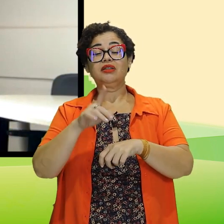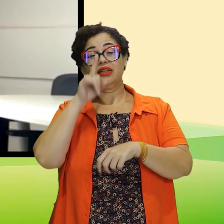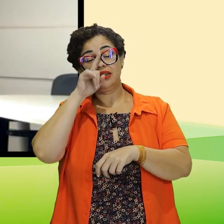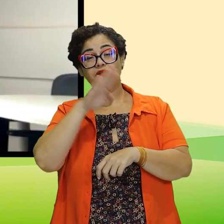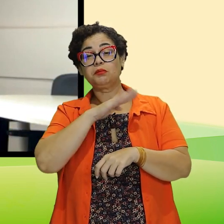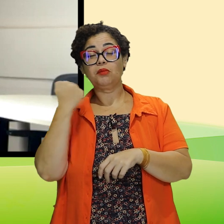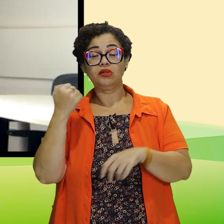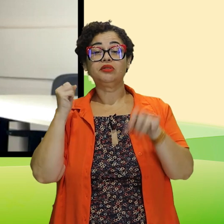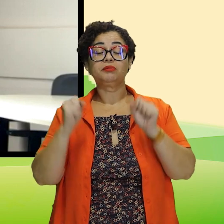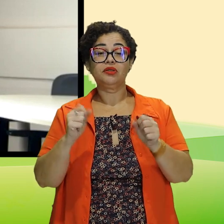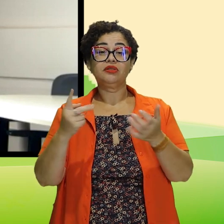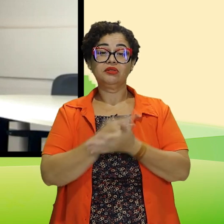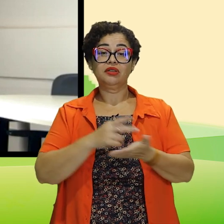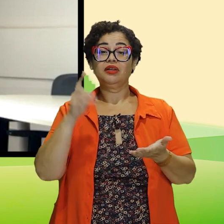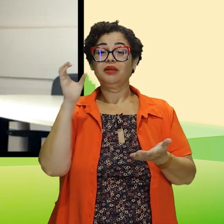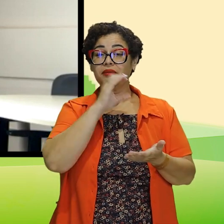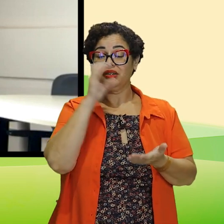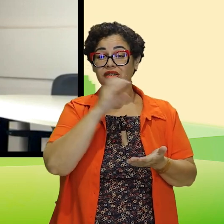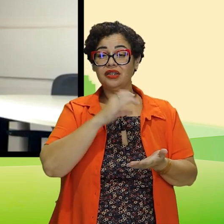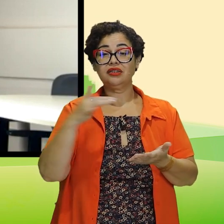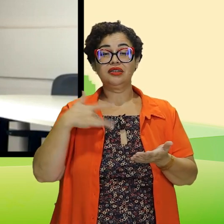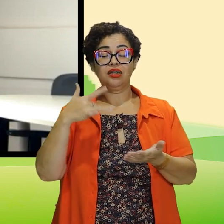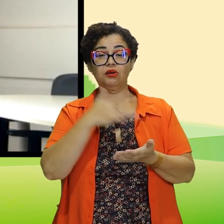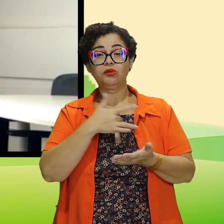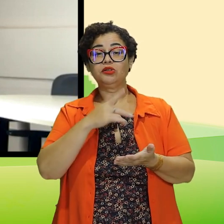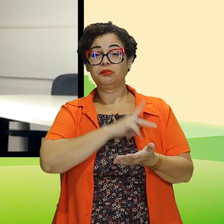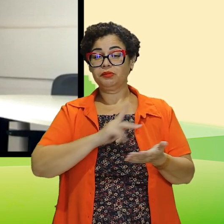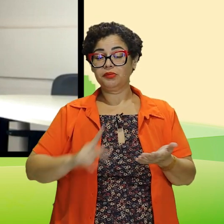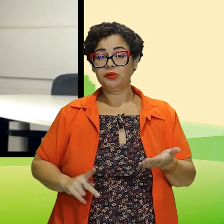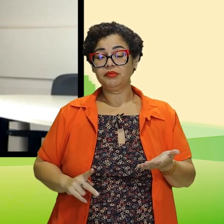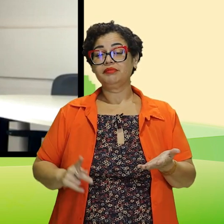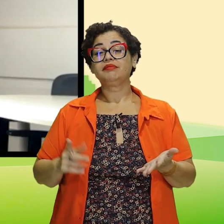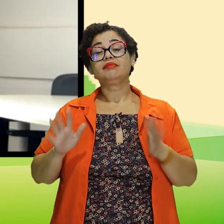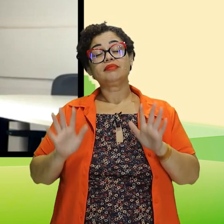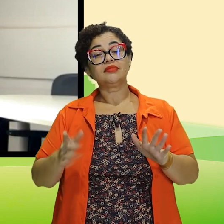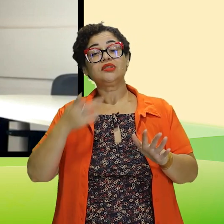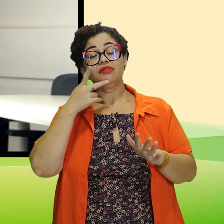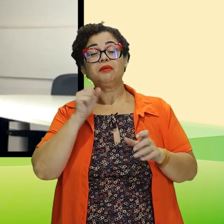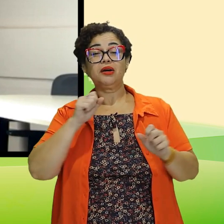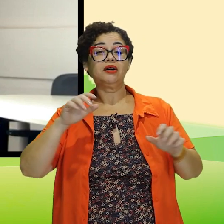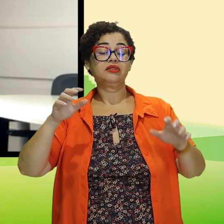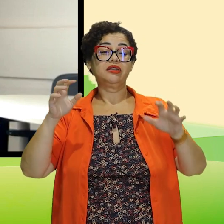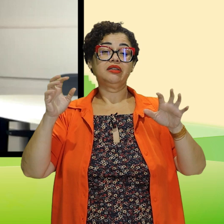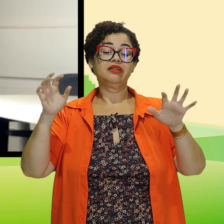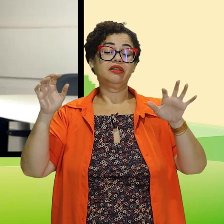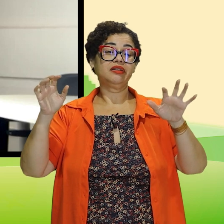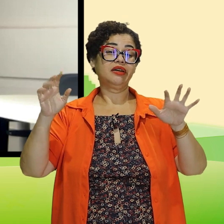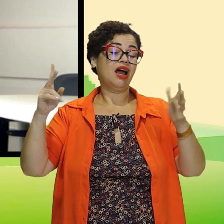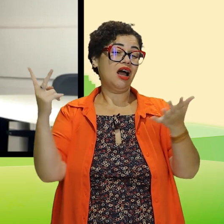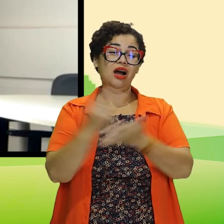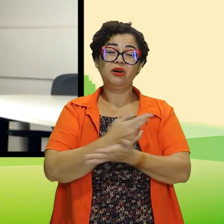riscos de morte. Eu falo, então, de emergências, emergências de saúde pública, mas também eu falo de desastres